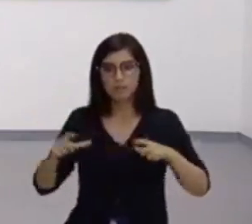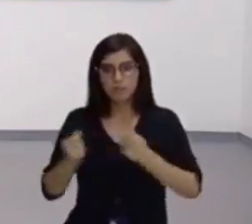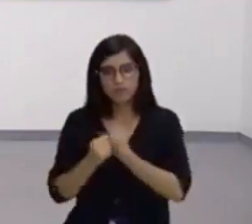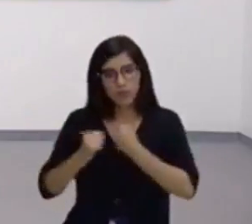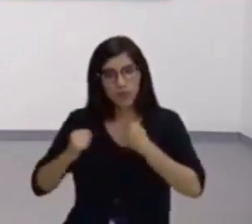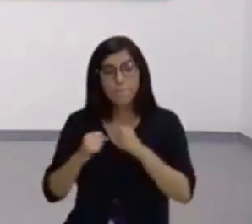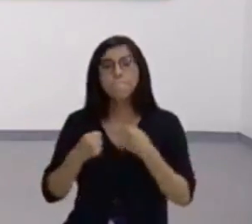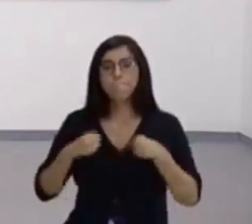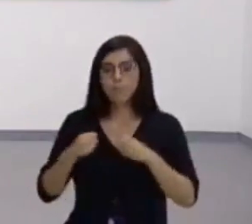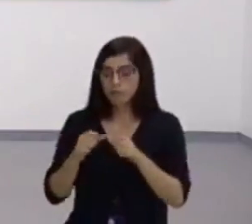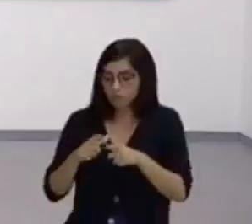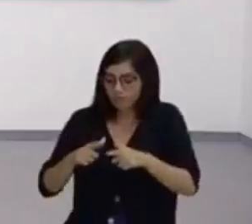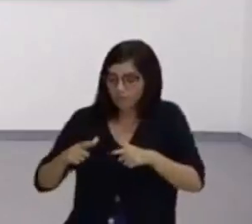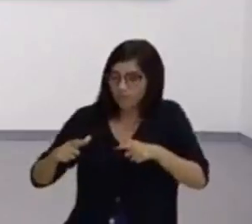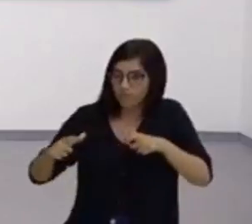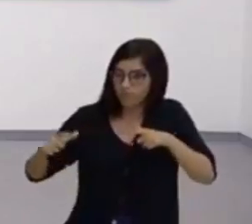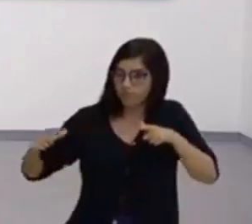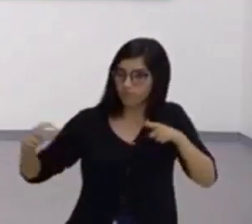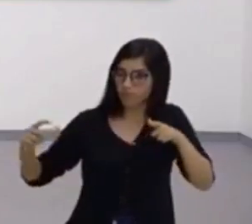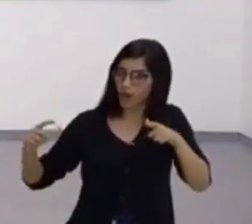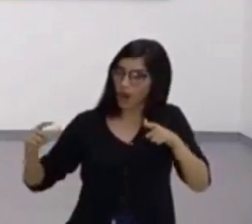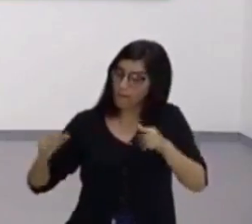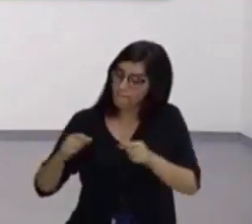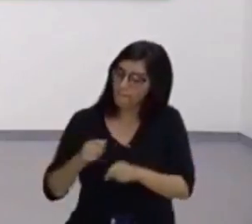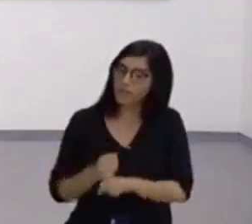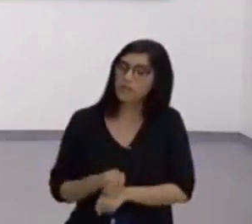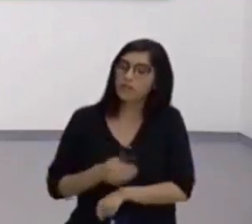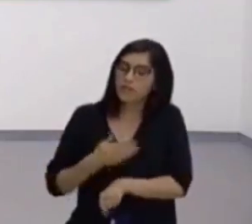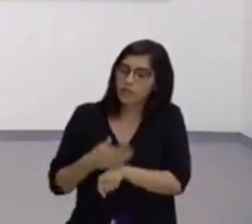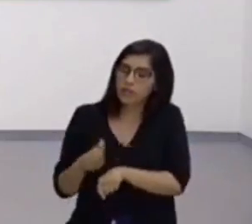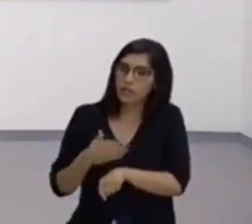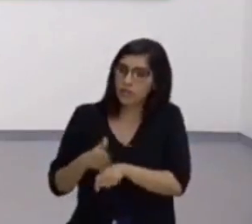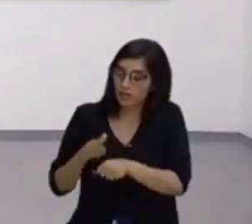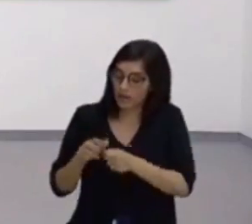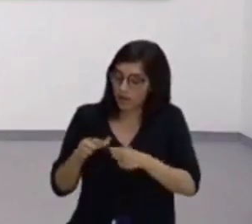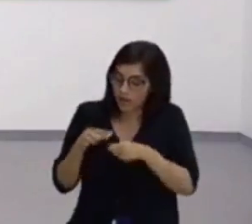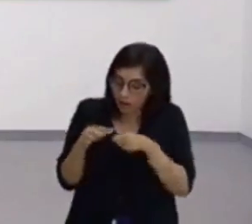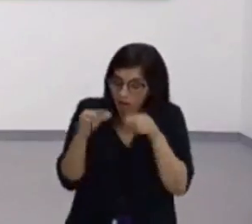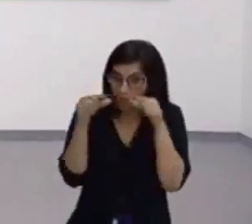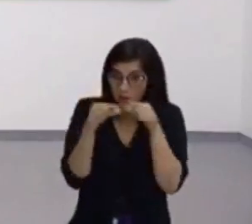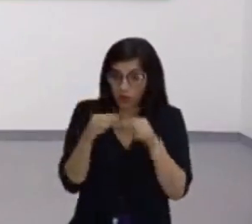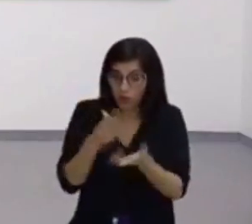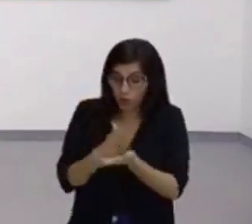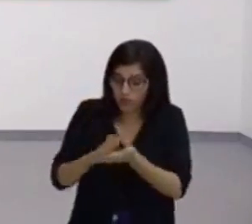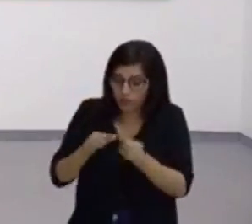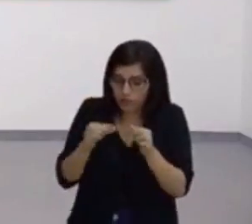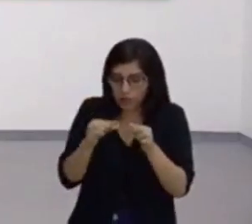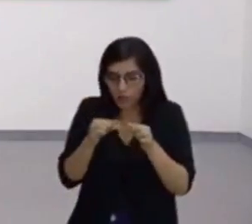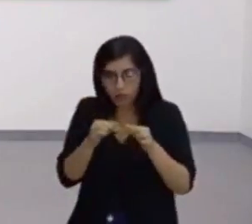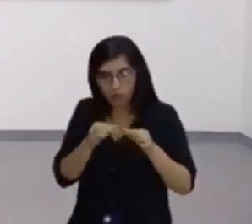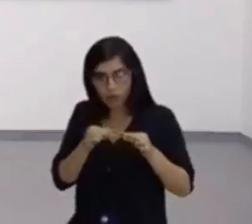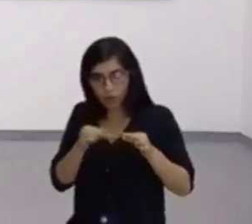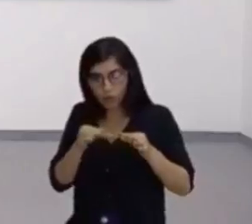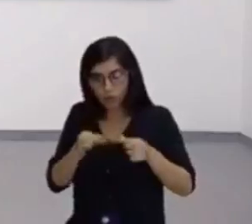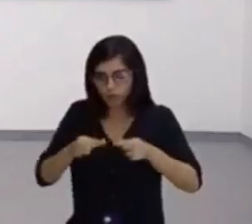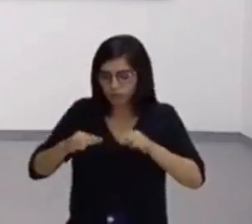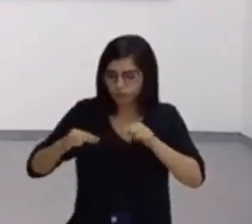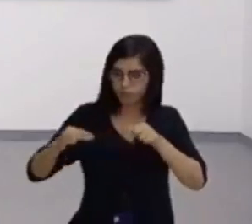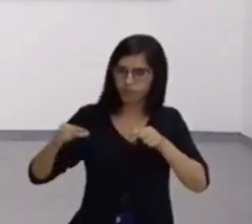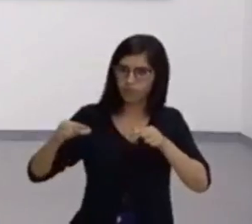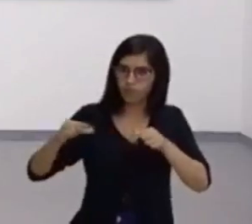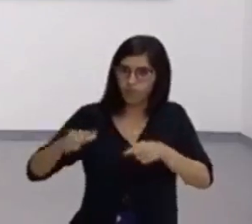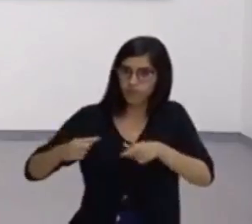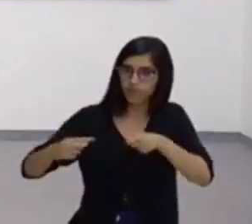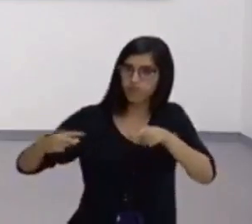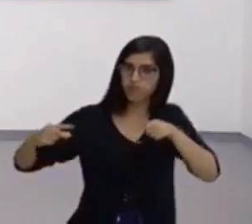ampliar. À medida que você for treinando, você vai ampliando o movimento. A amplitude